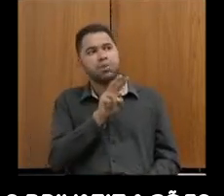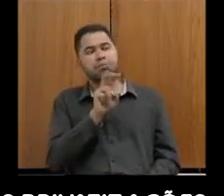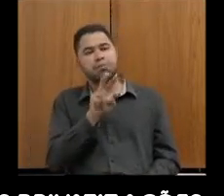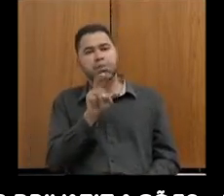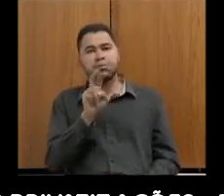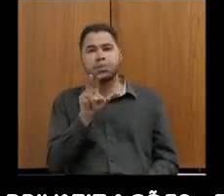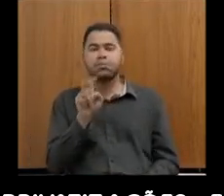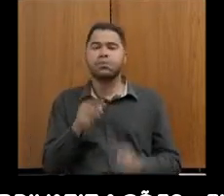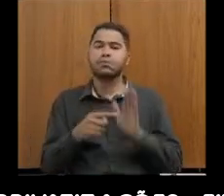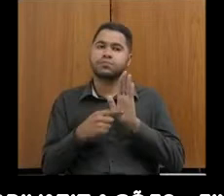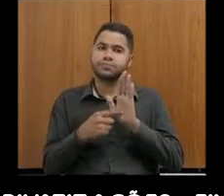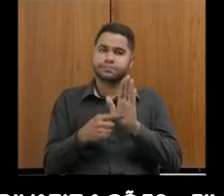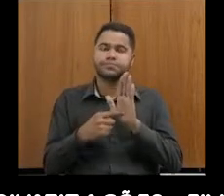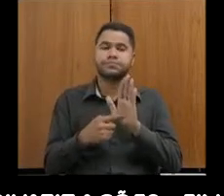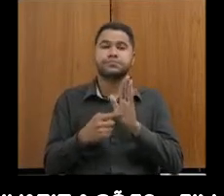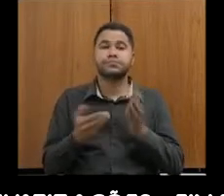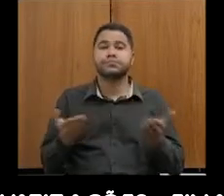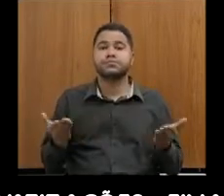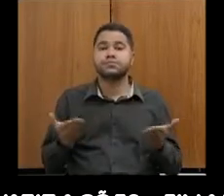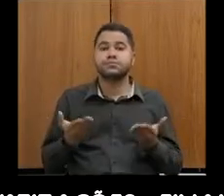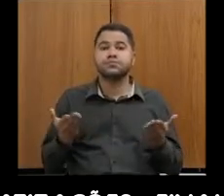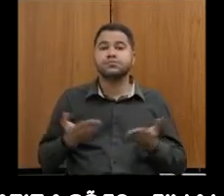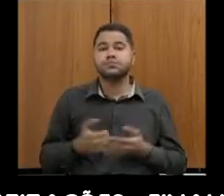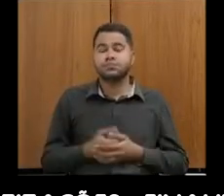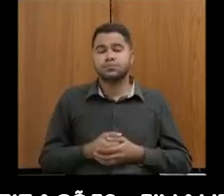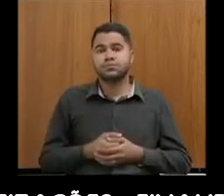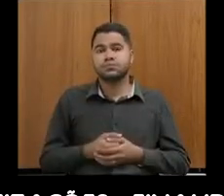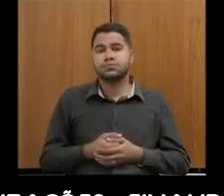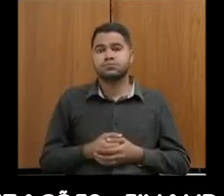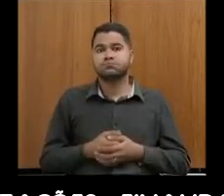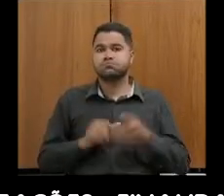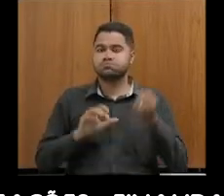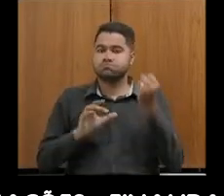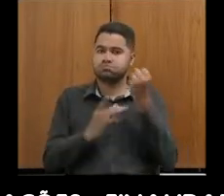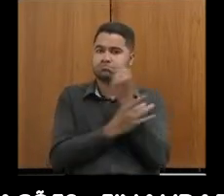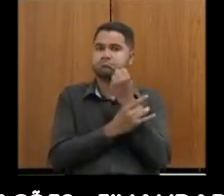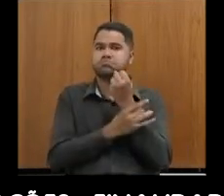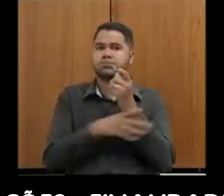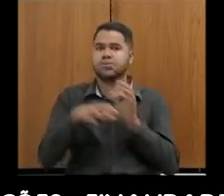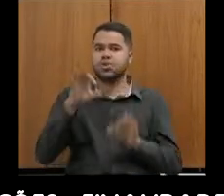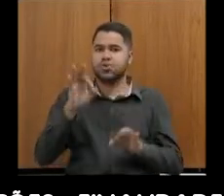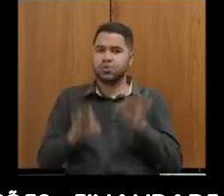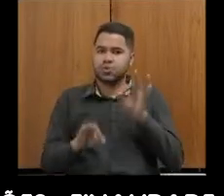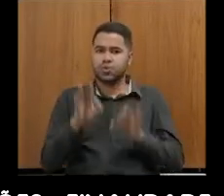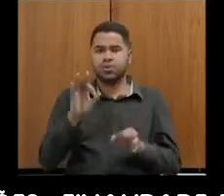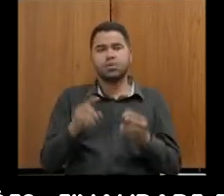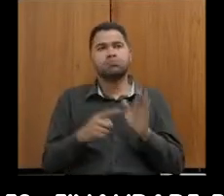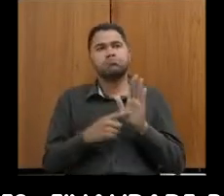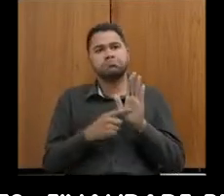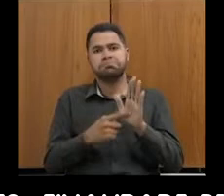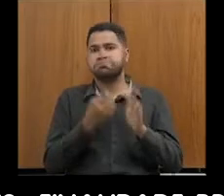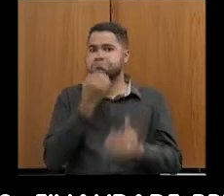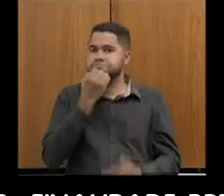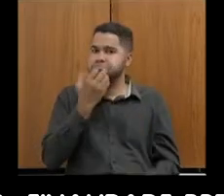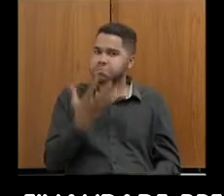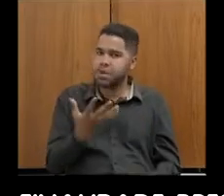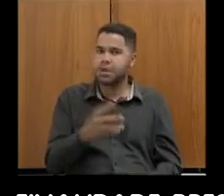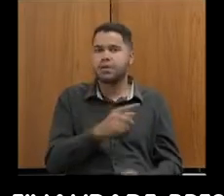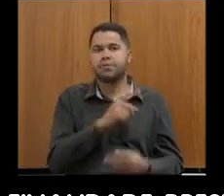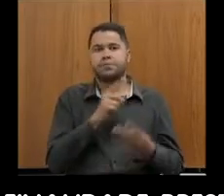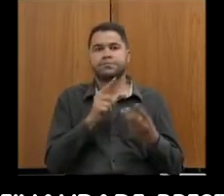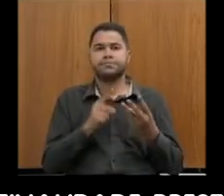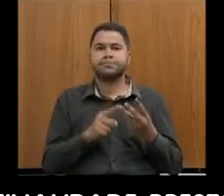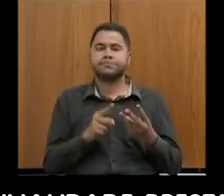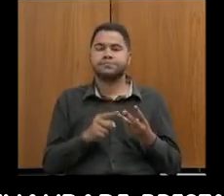apresenta, o Estado de Minas Gerais hoje apresenta uma segurança jurídica, apresenta um bem-estar, apresenta